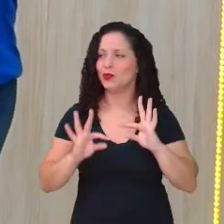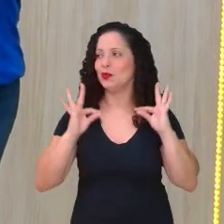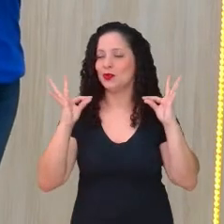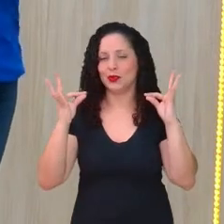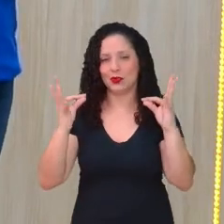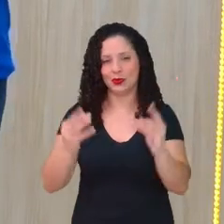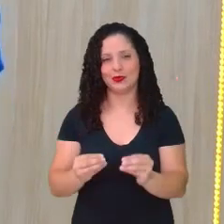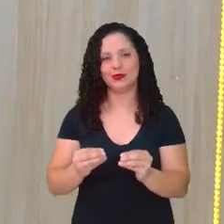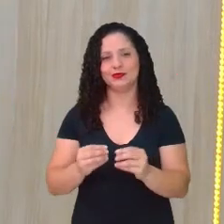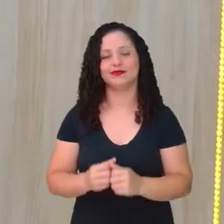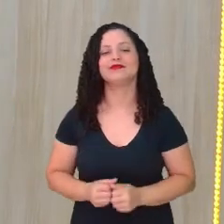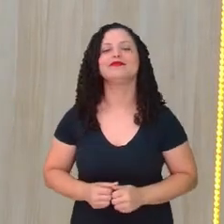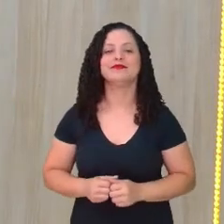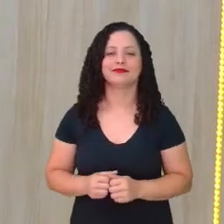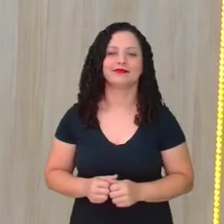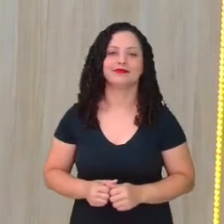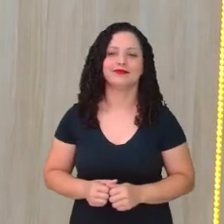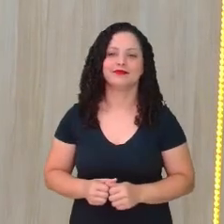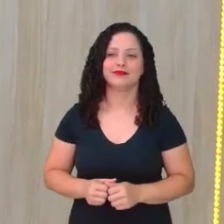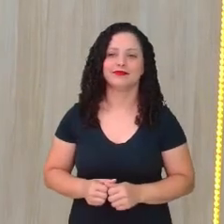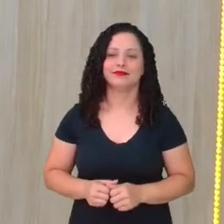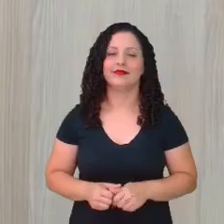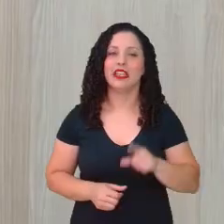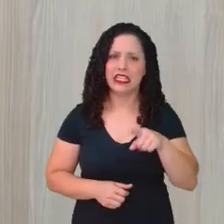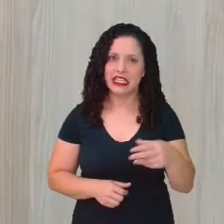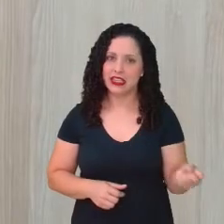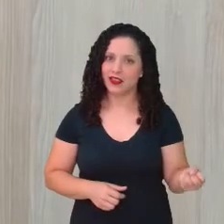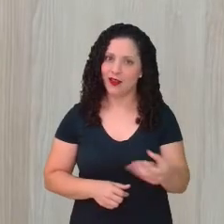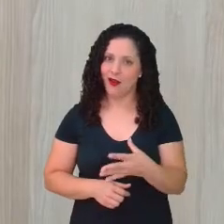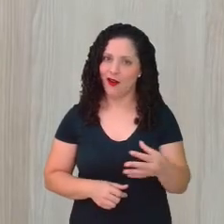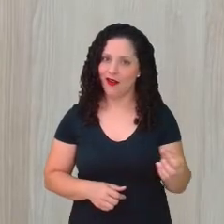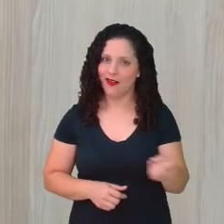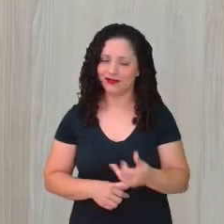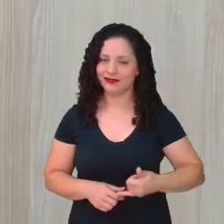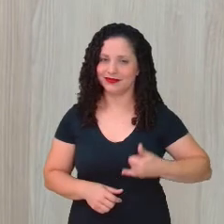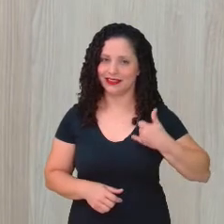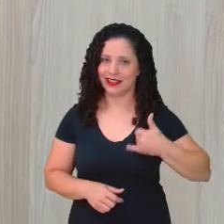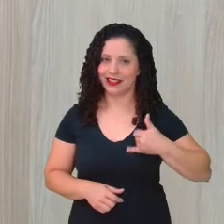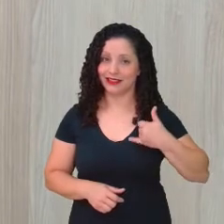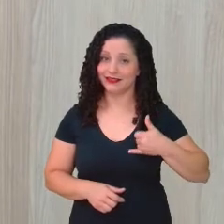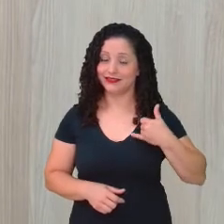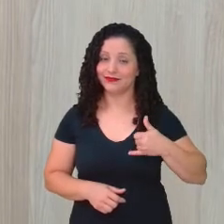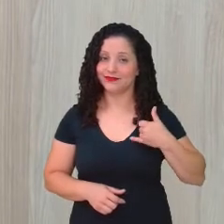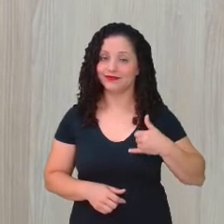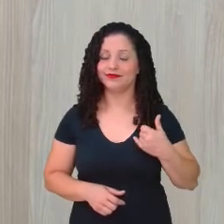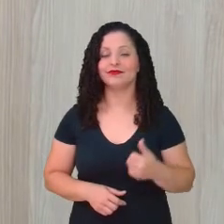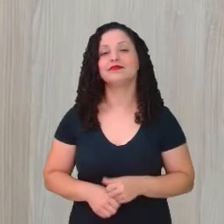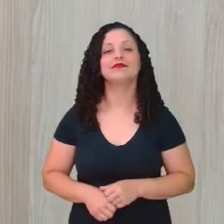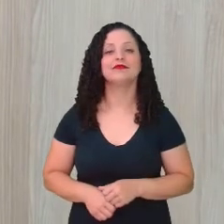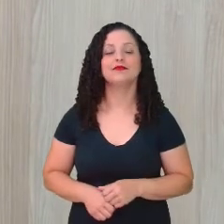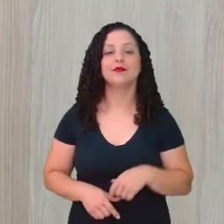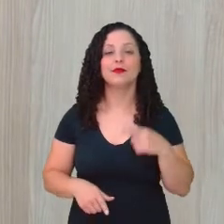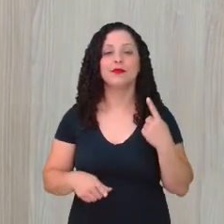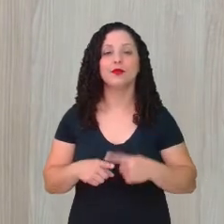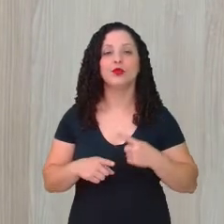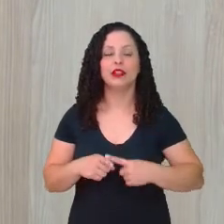tornou uma escritora. E muito cedo, né, professora? Quando ela diz que não há, é porque ela entendeu que